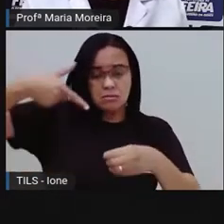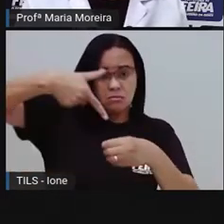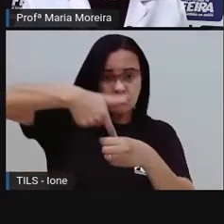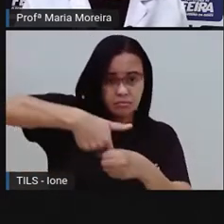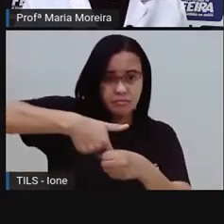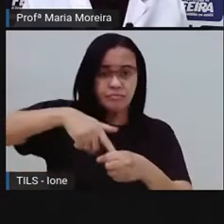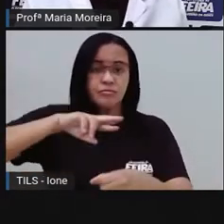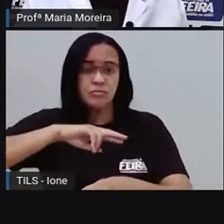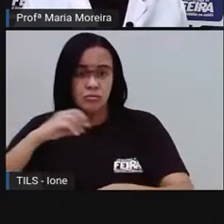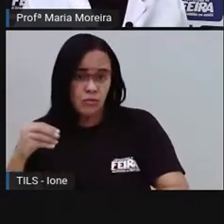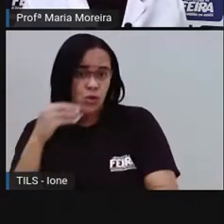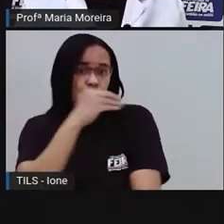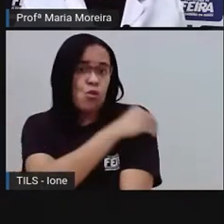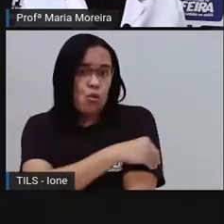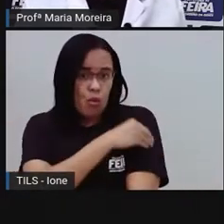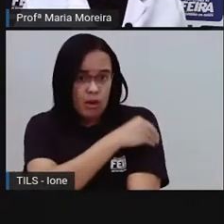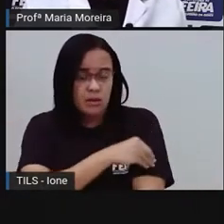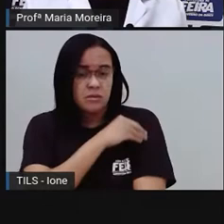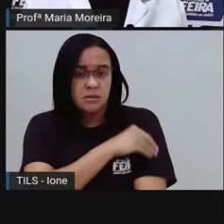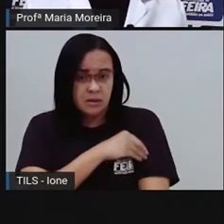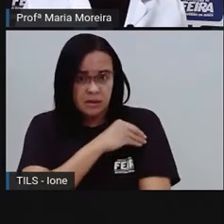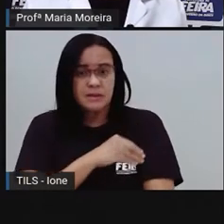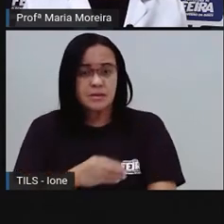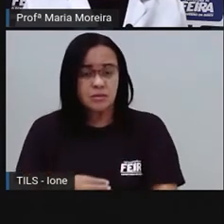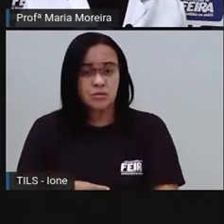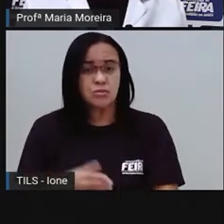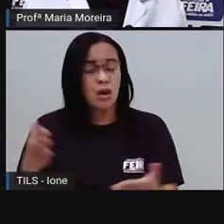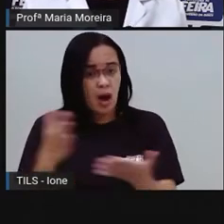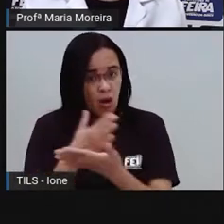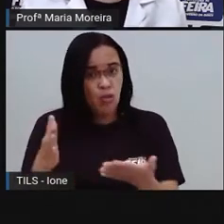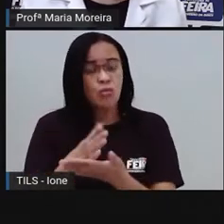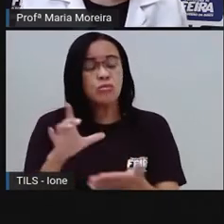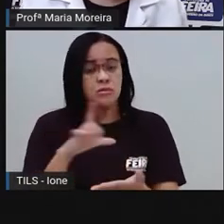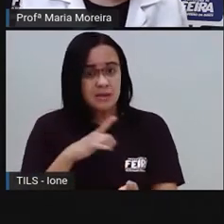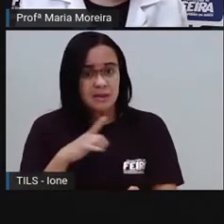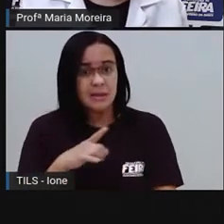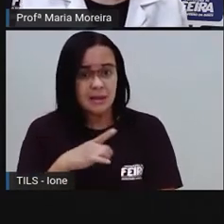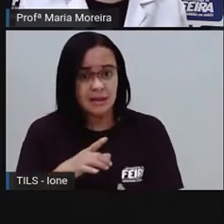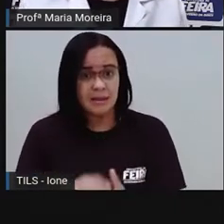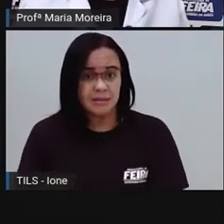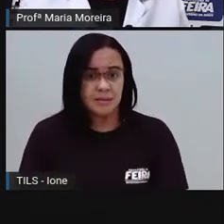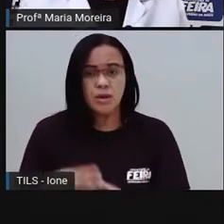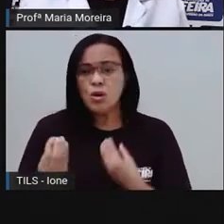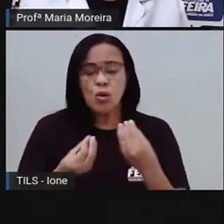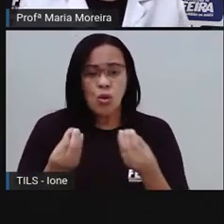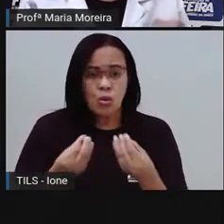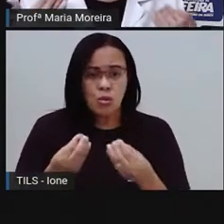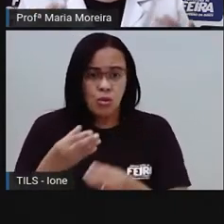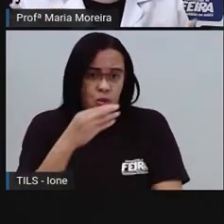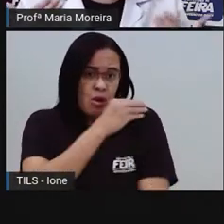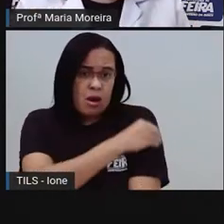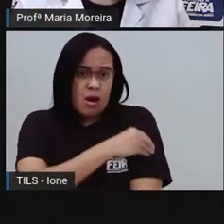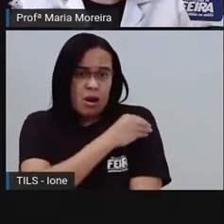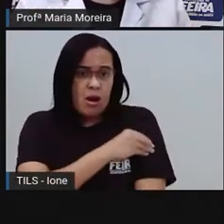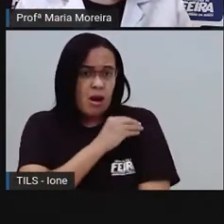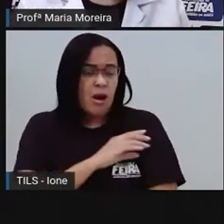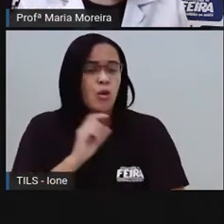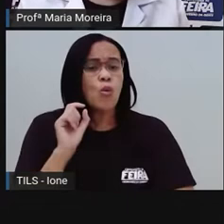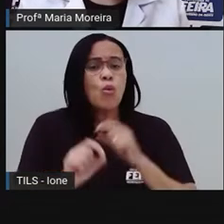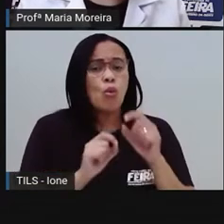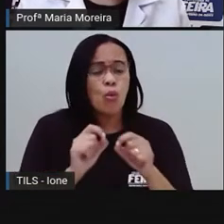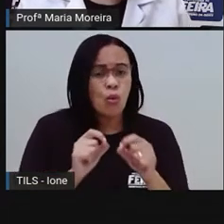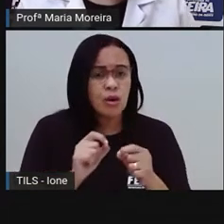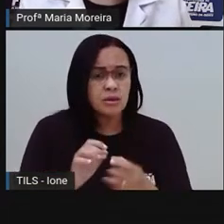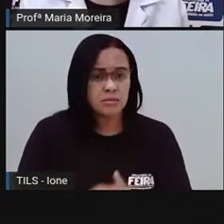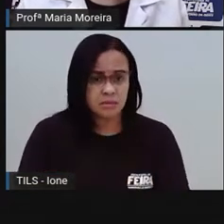carro, né? Tem moto também que é movida aí, a álcool, ela também é o quê, ó? O álcool, ele acaba, o álcool acaba,